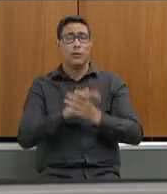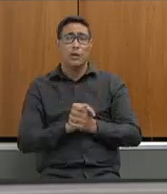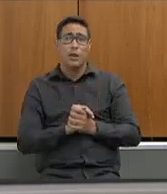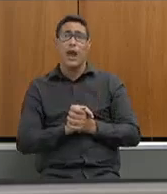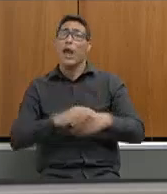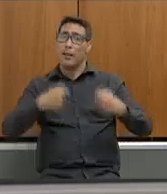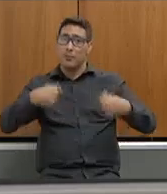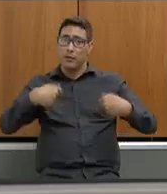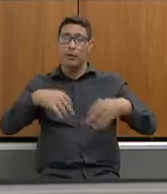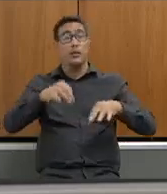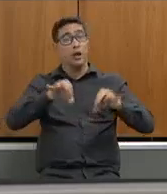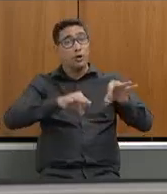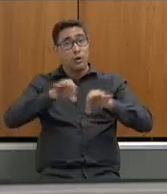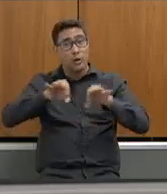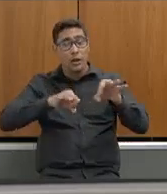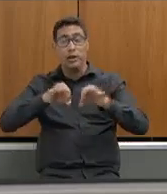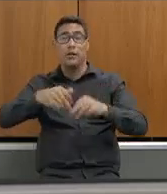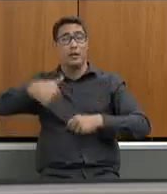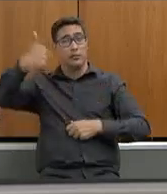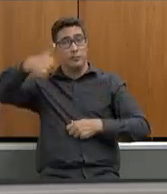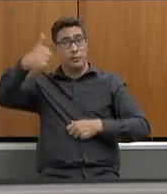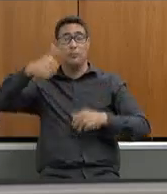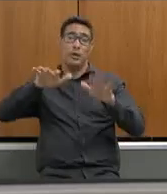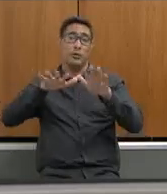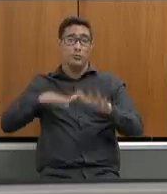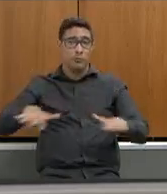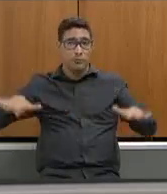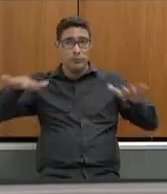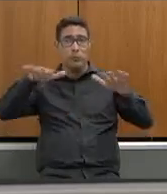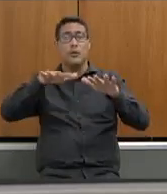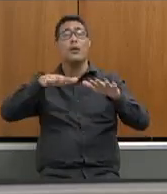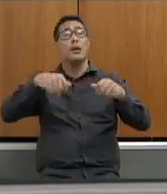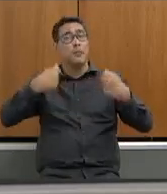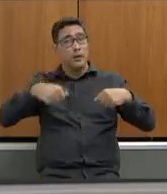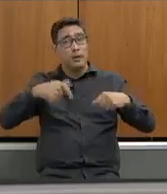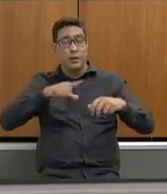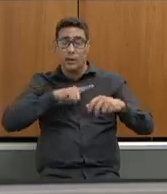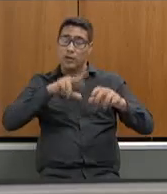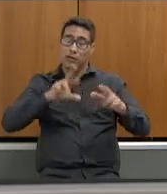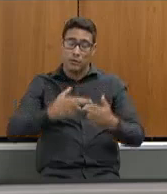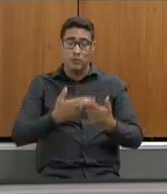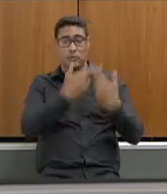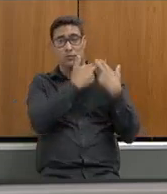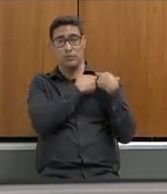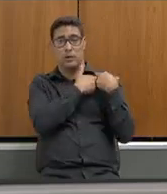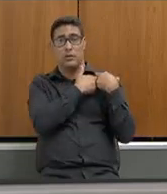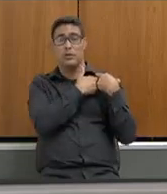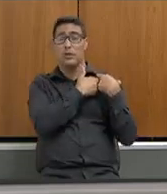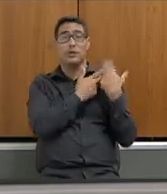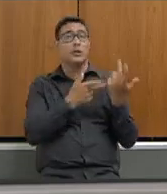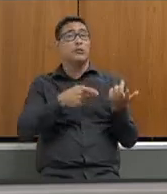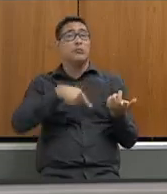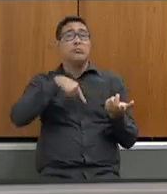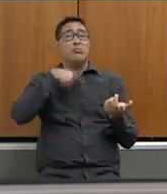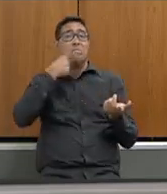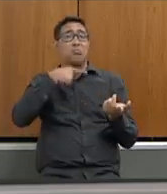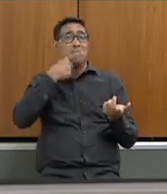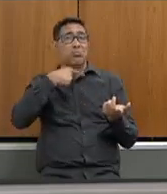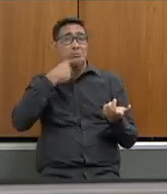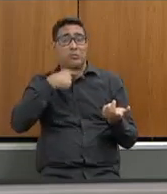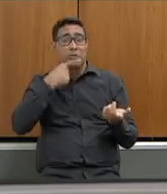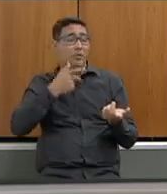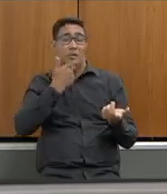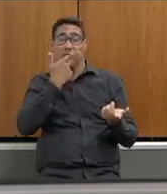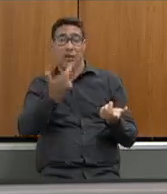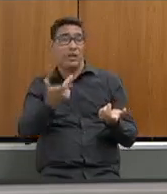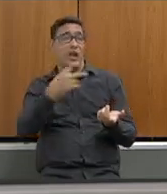é necessário organizar a casa a gente precisa de ter responsabilidade nesse ponto não adianta fomentarmos um